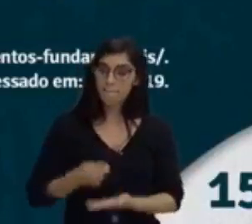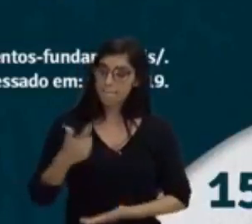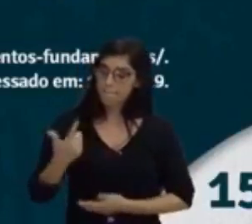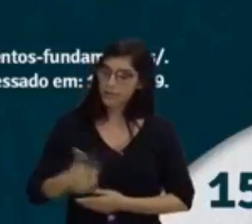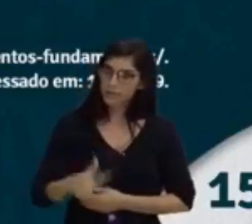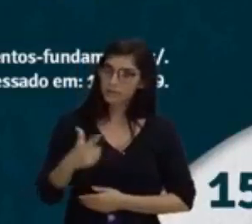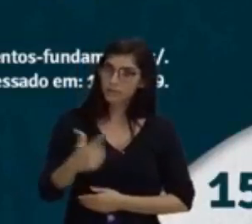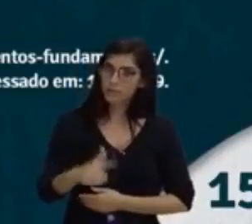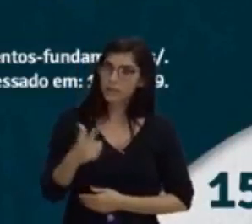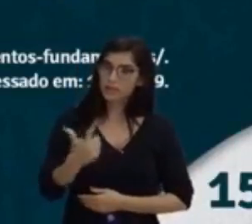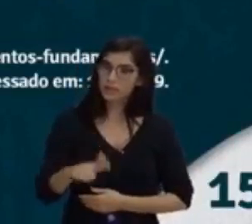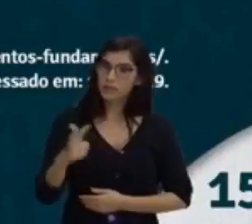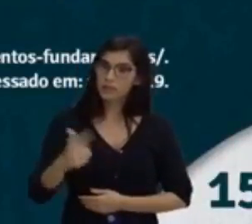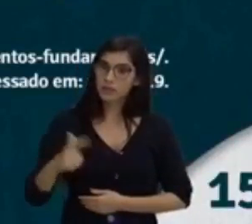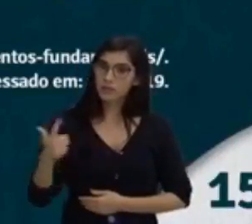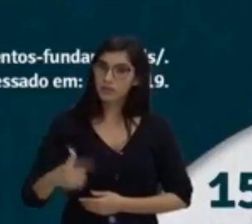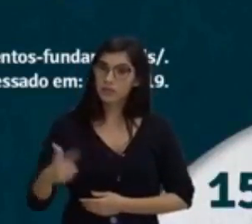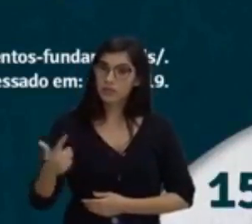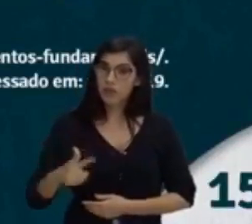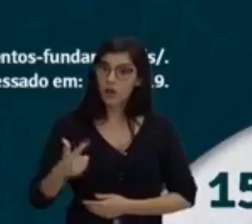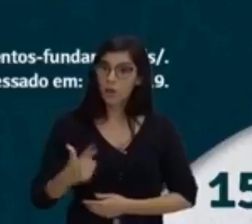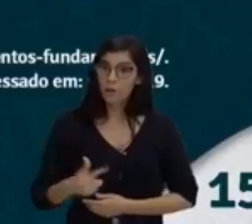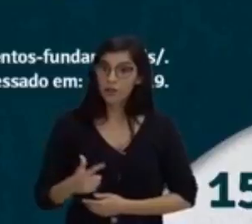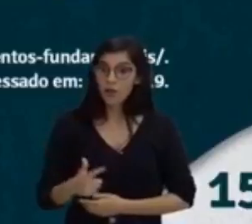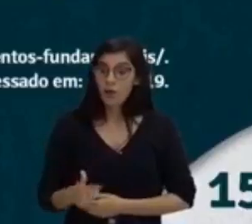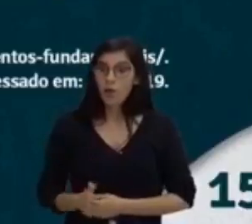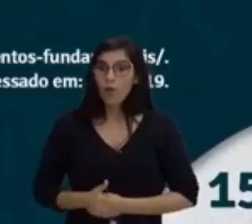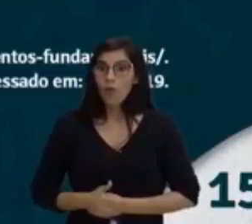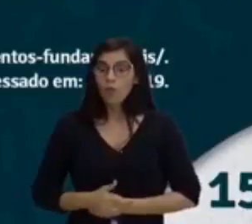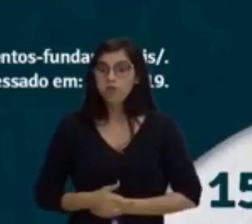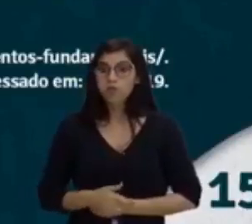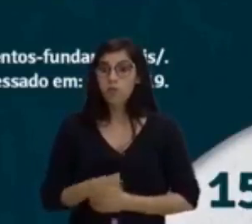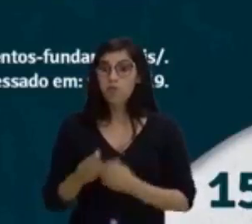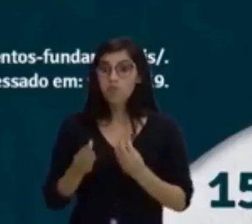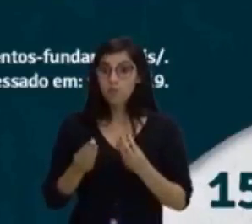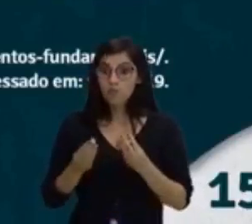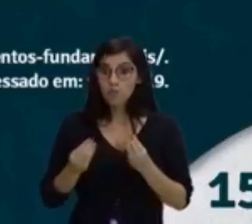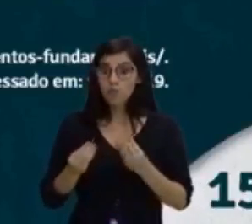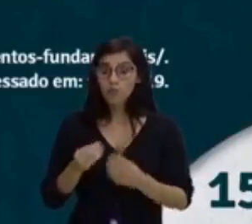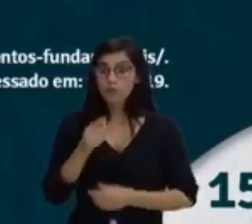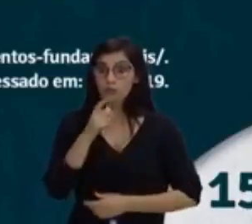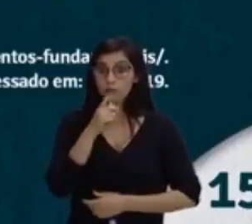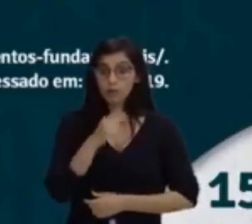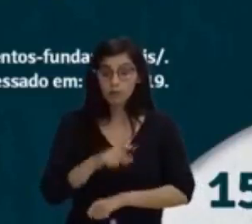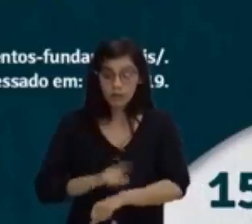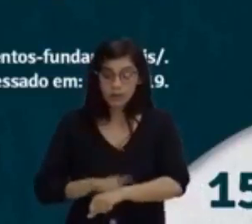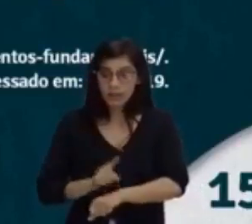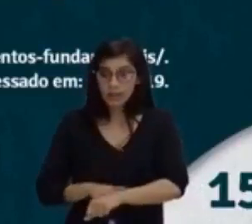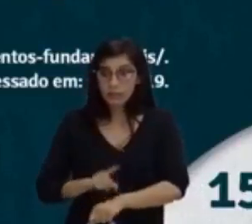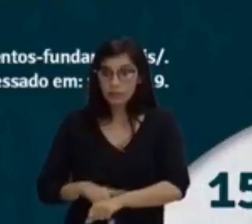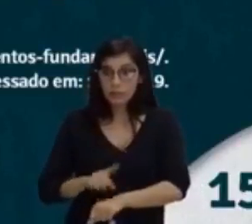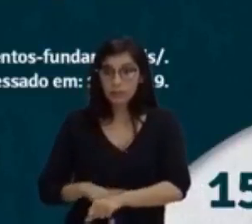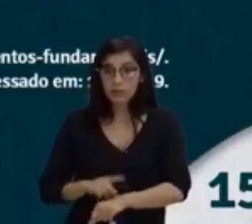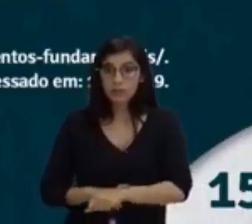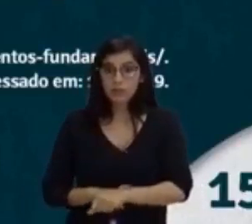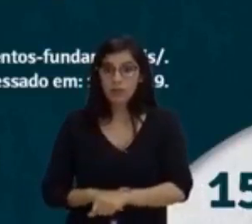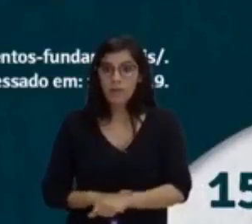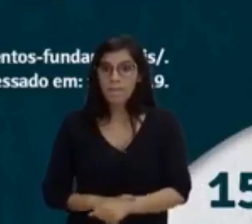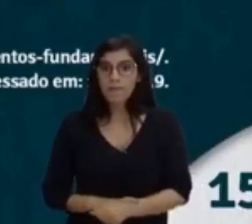tempo possível, sem prejudicar a qualidade da atividade. Isso pode ocorrer em treinos